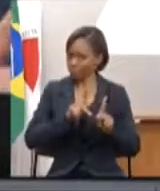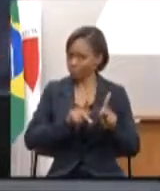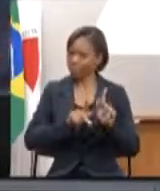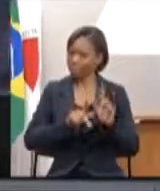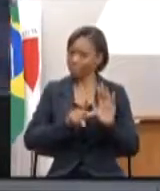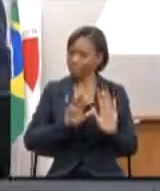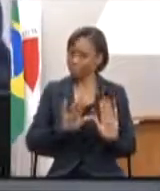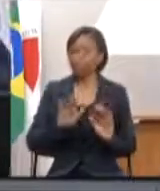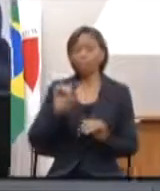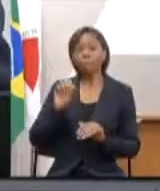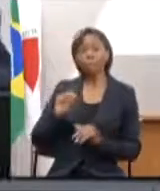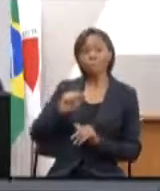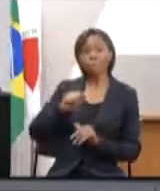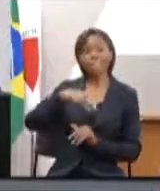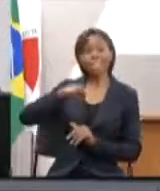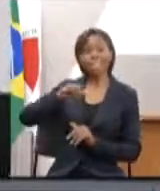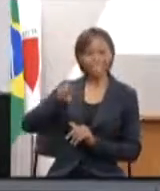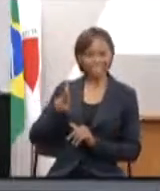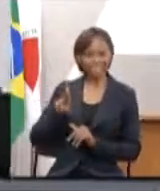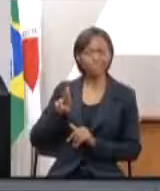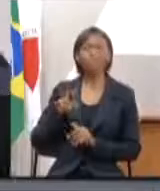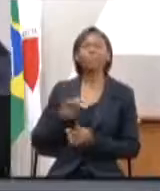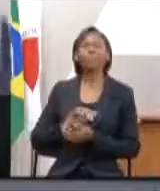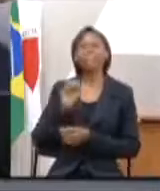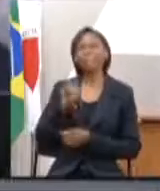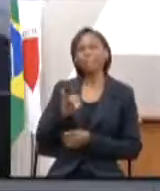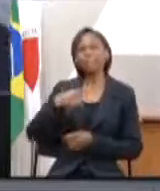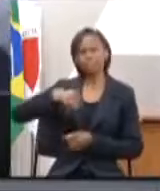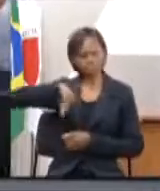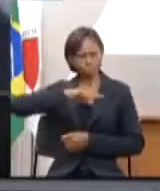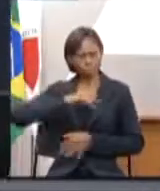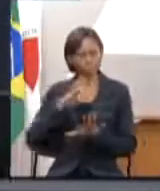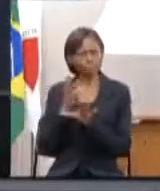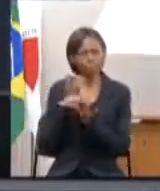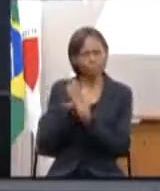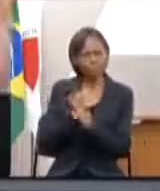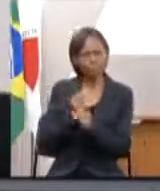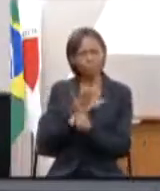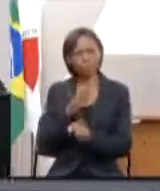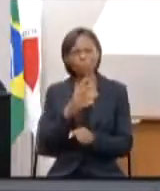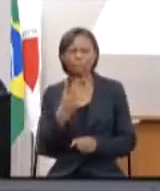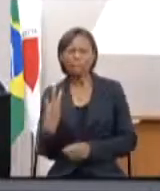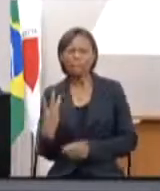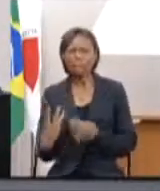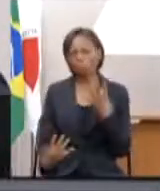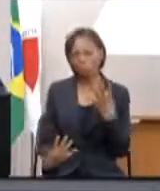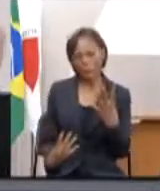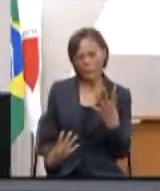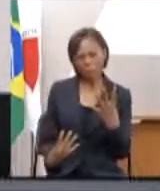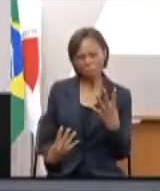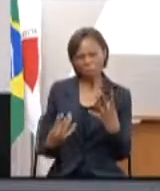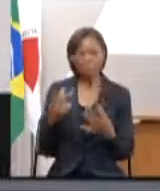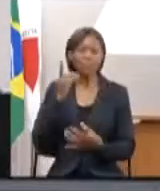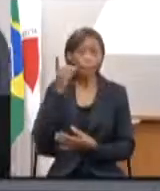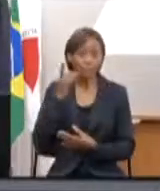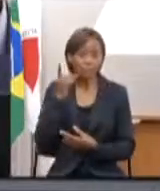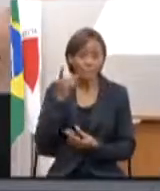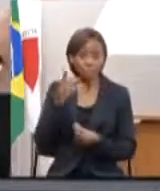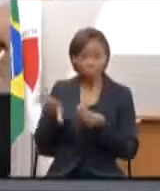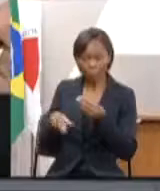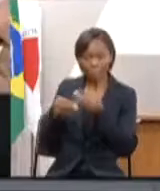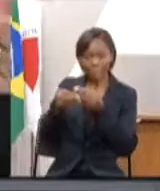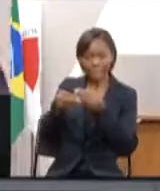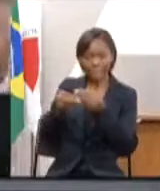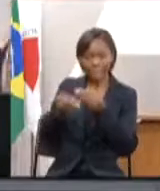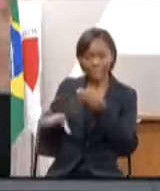o Samer se a gente for somar aqui se pegar três quatro deputados do que recebe de emenda extra